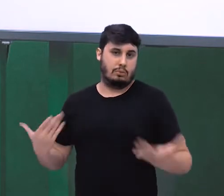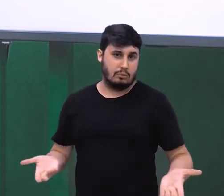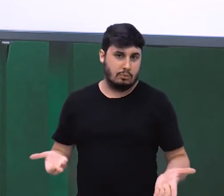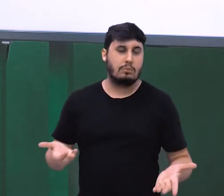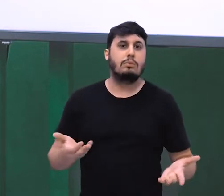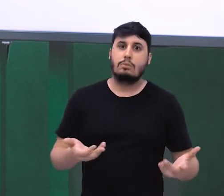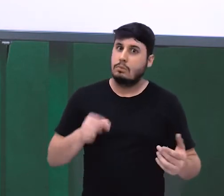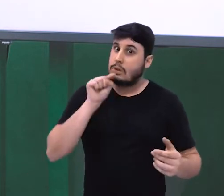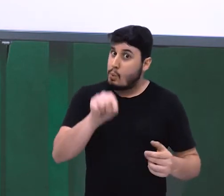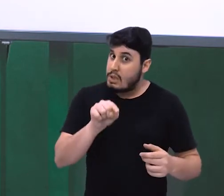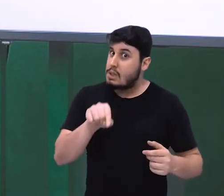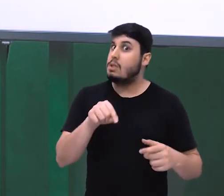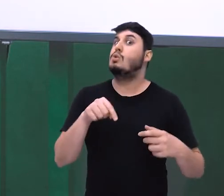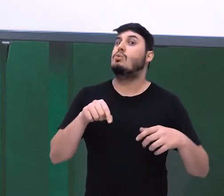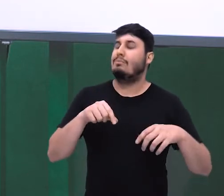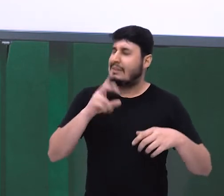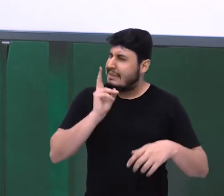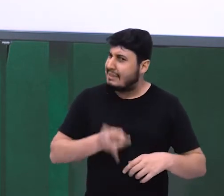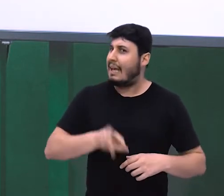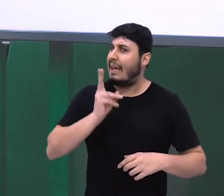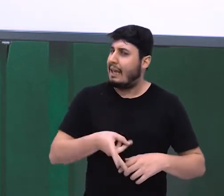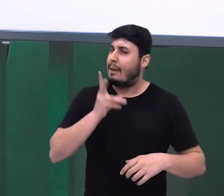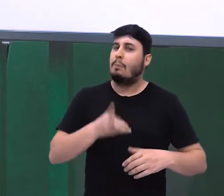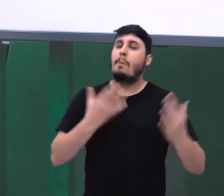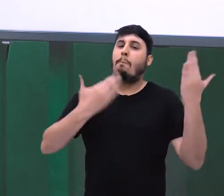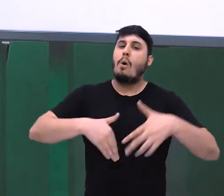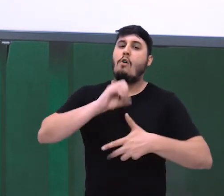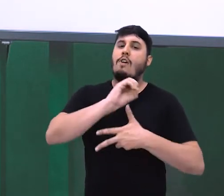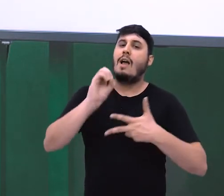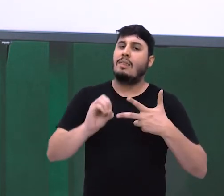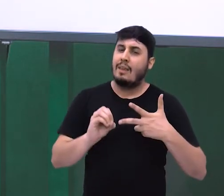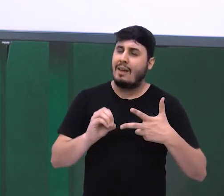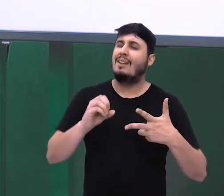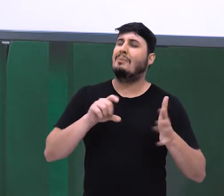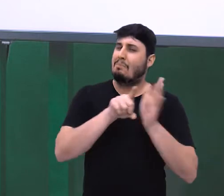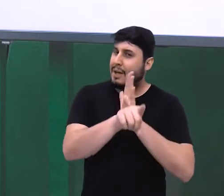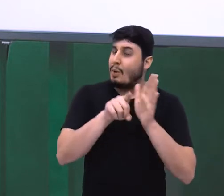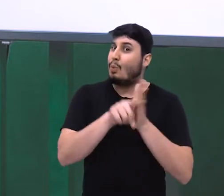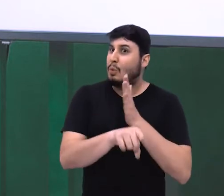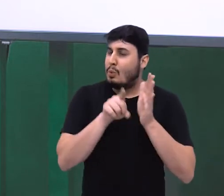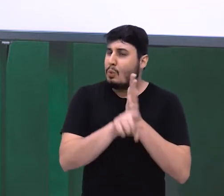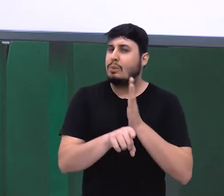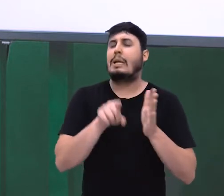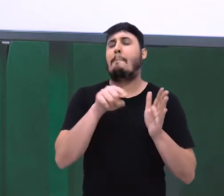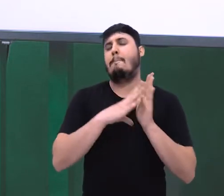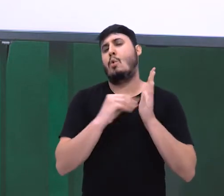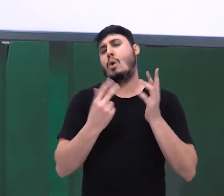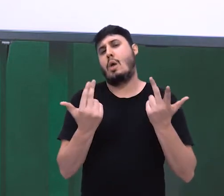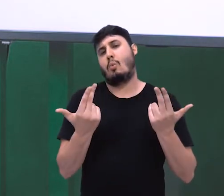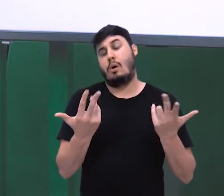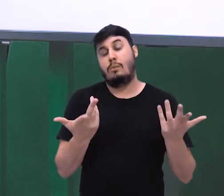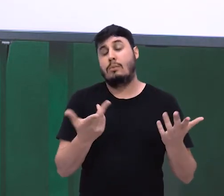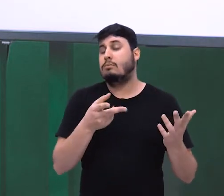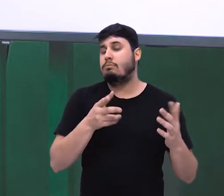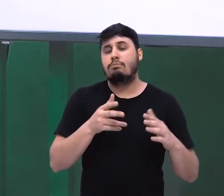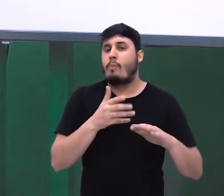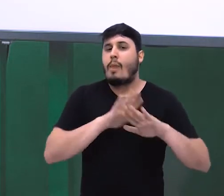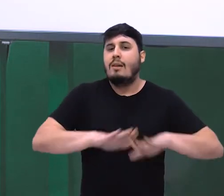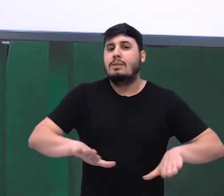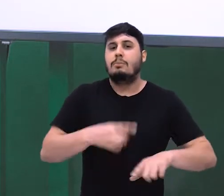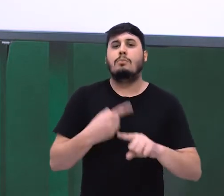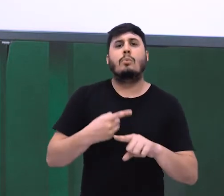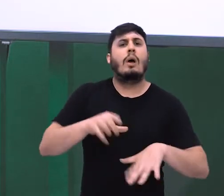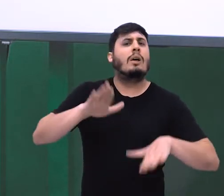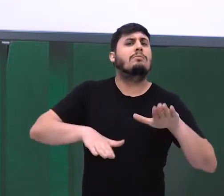isso que os exames, como o Enem, por exemplo, cobram de nós. Na maioria das vezes, eles não te perguntam qual